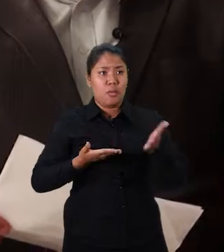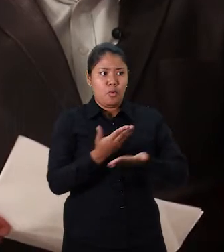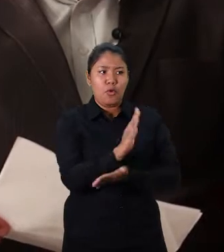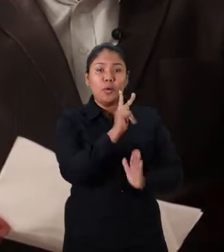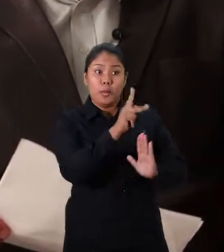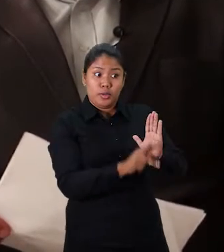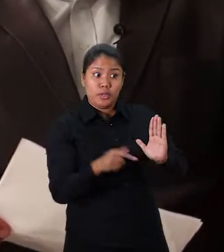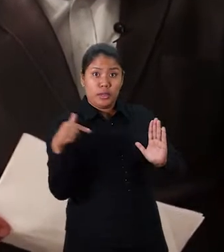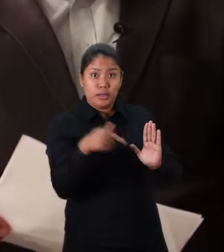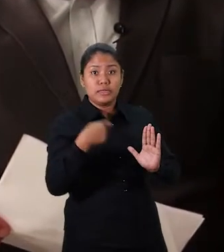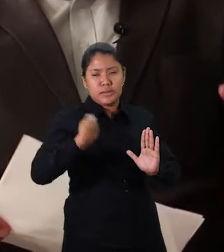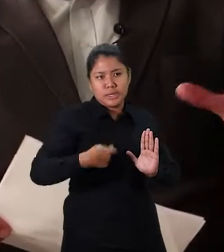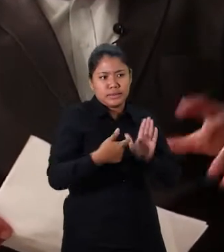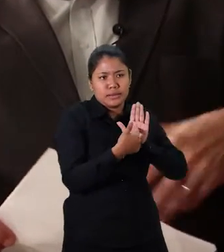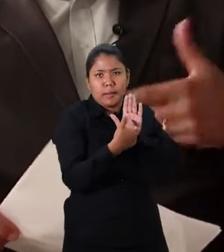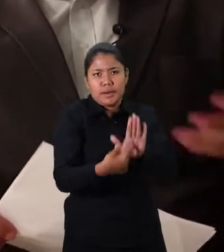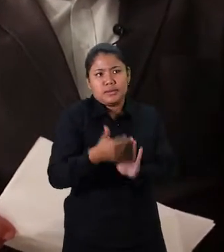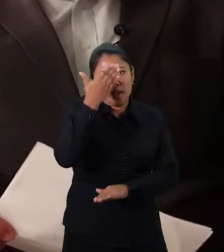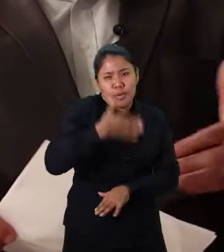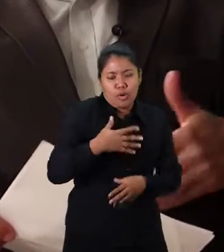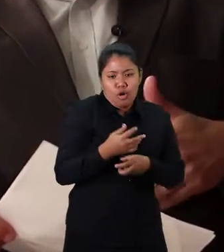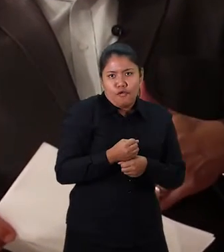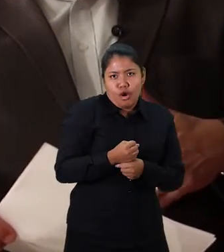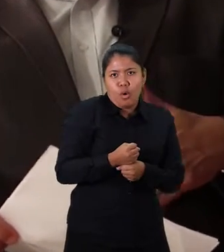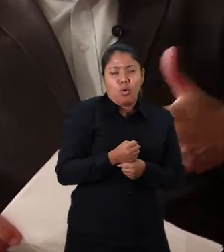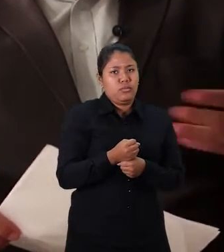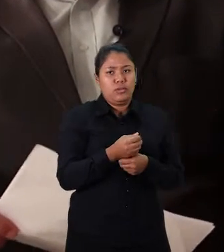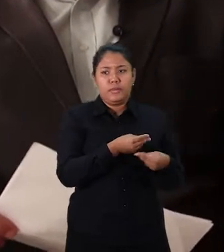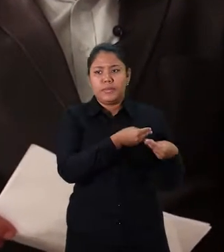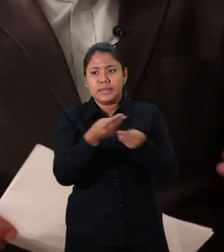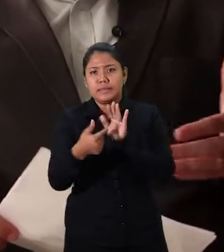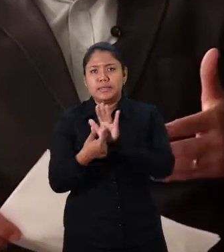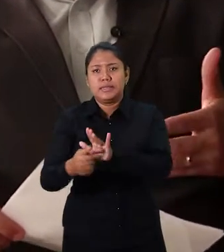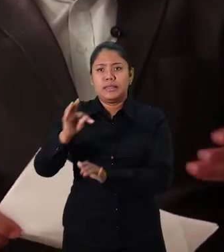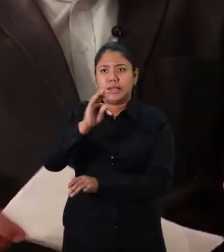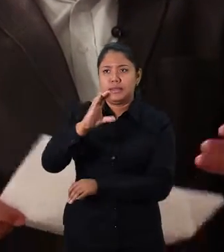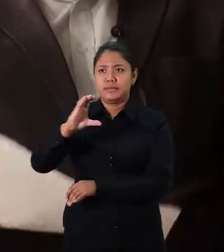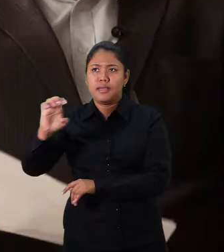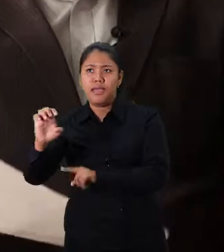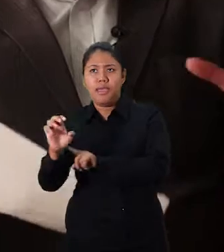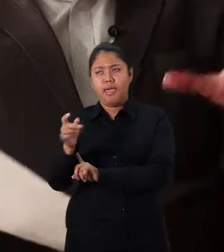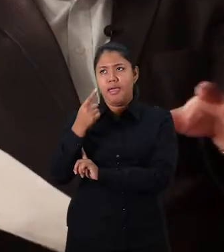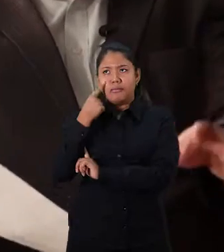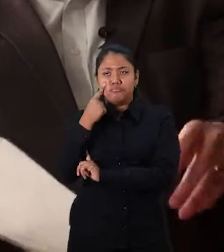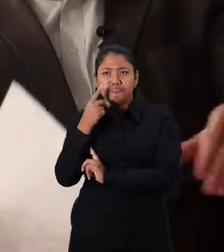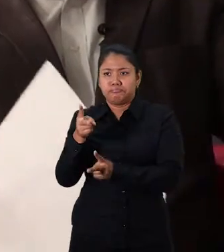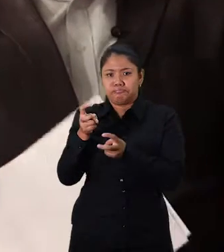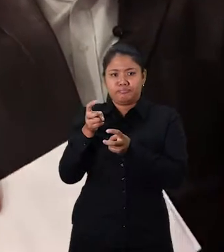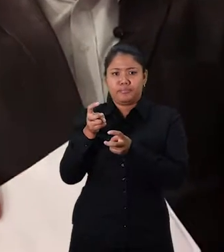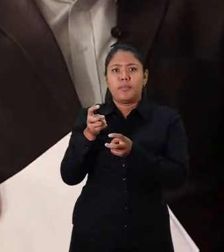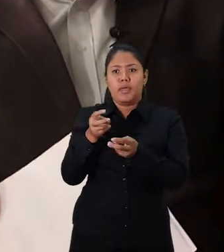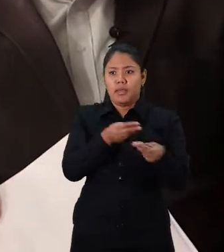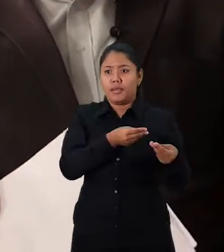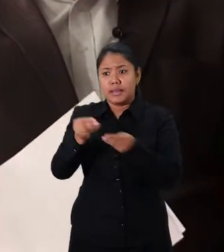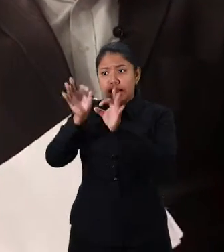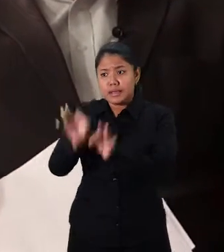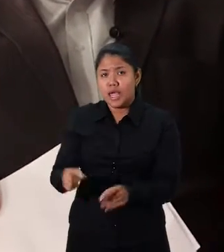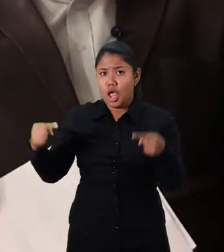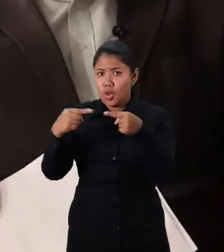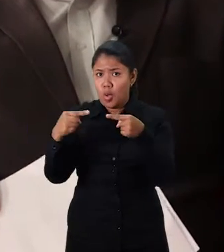contemplada com os recursos, ela tem que prestar contas, isso para um TCE, para alguém, para ver se os recursos realmente,